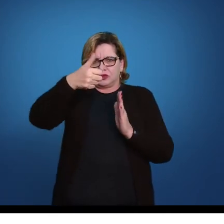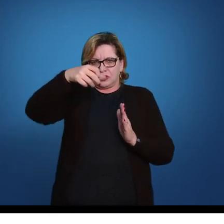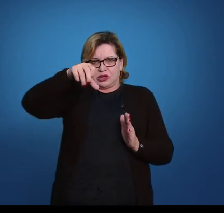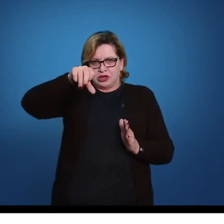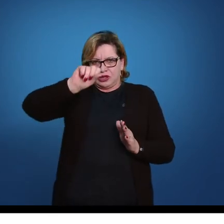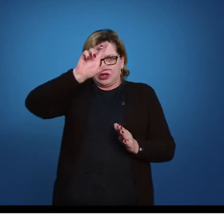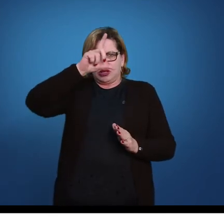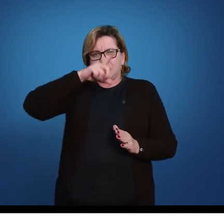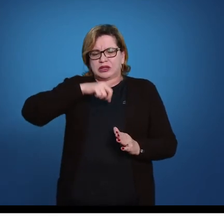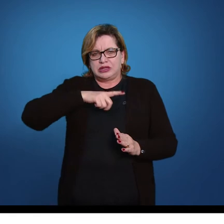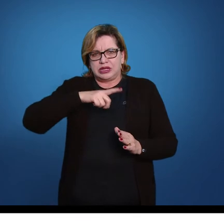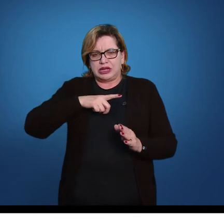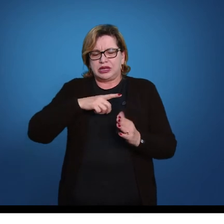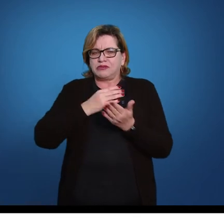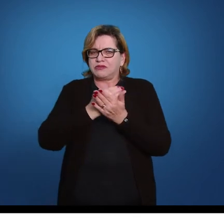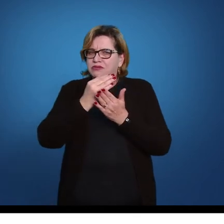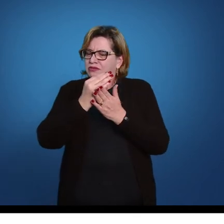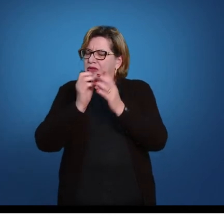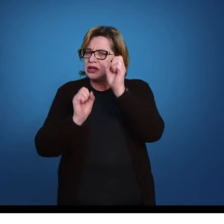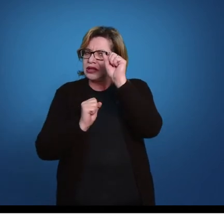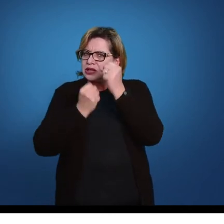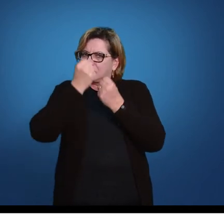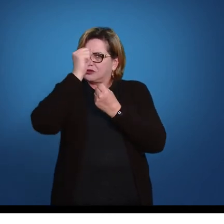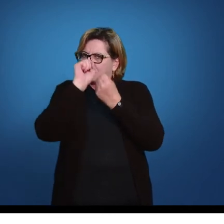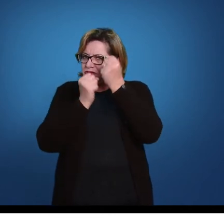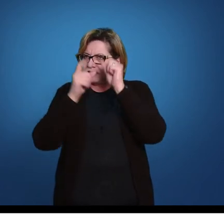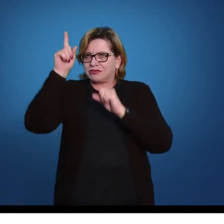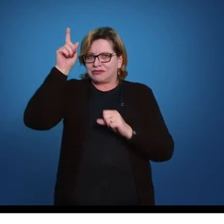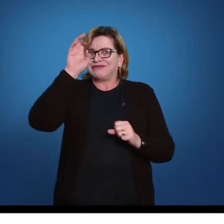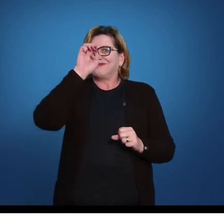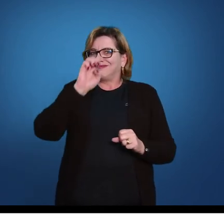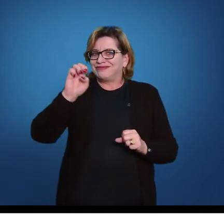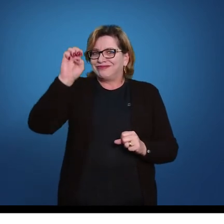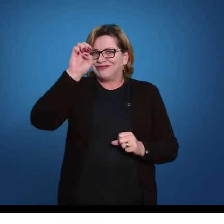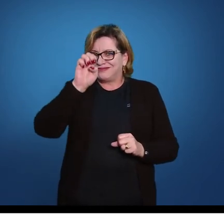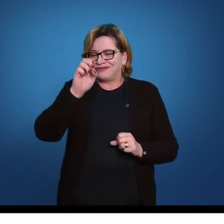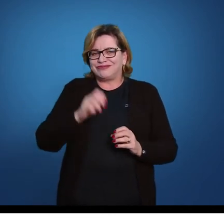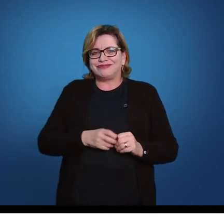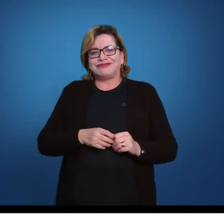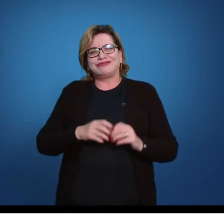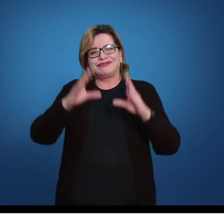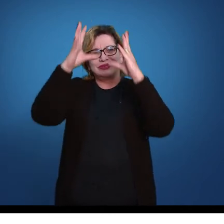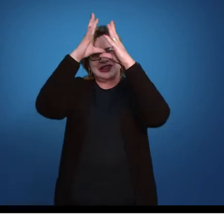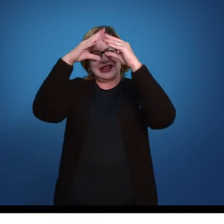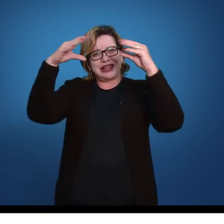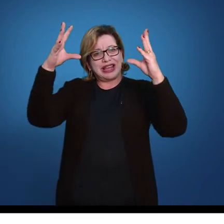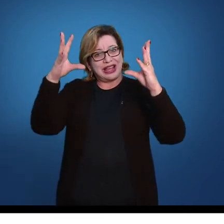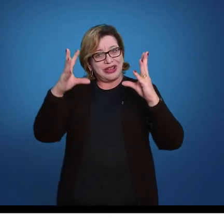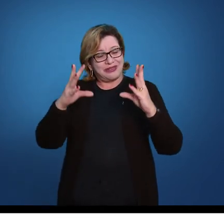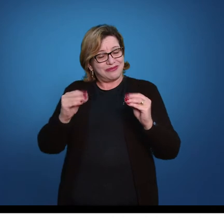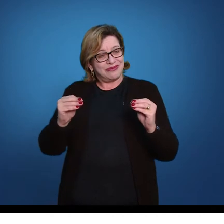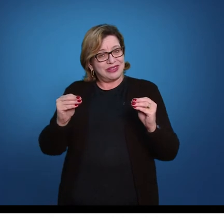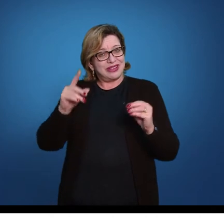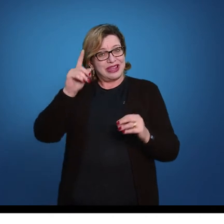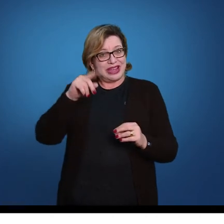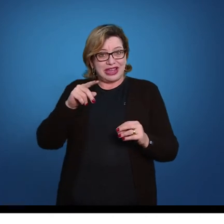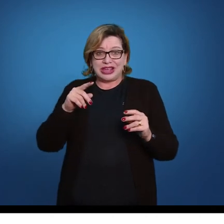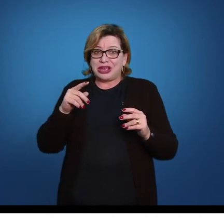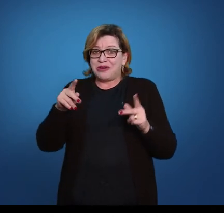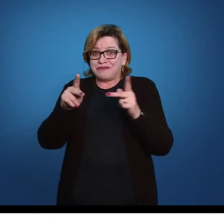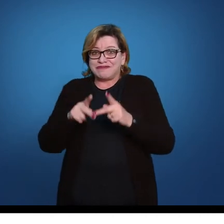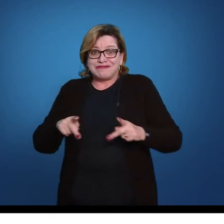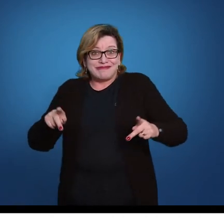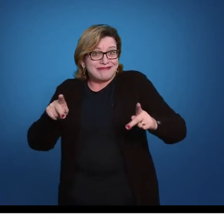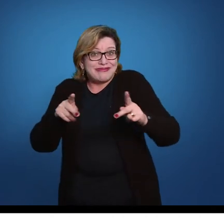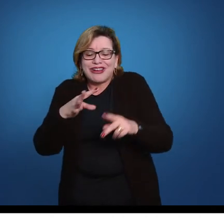temos o processo de industrialização na Europa, o circo era um espetáculo bastante popular e muito